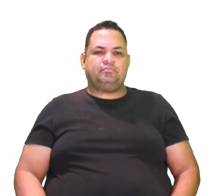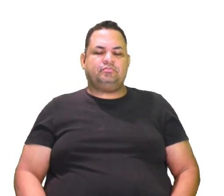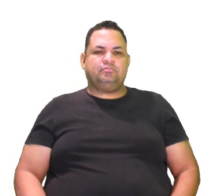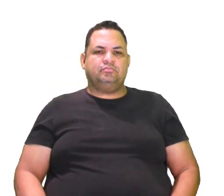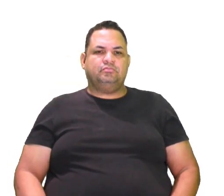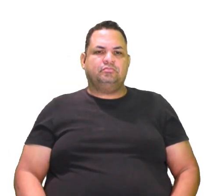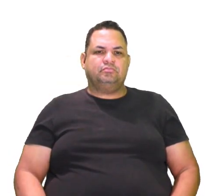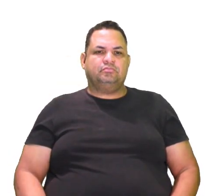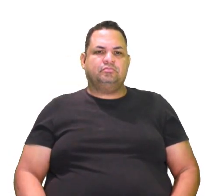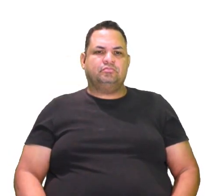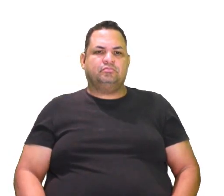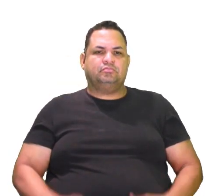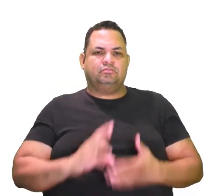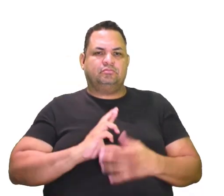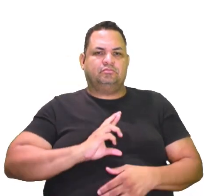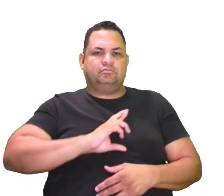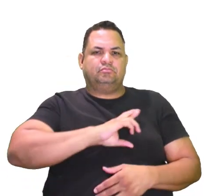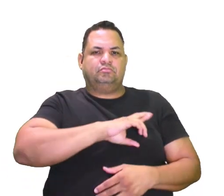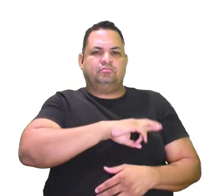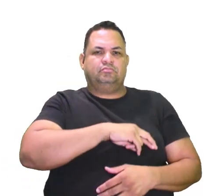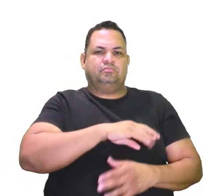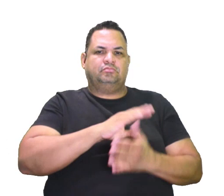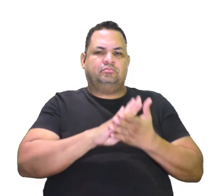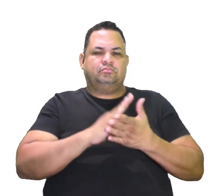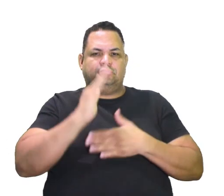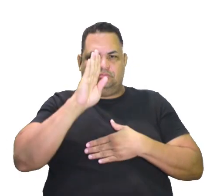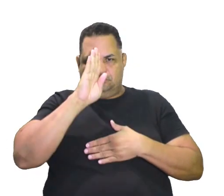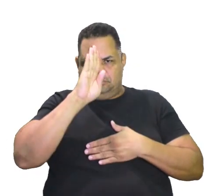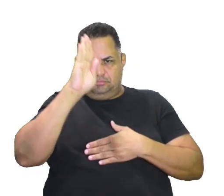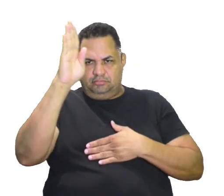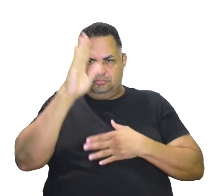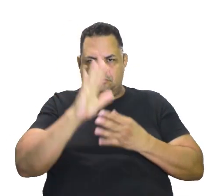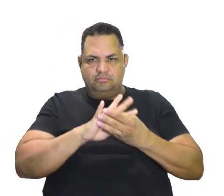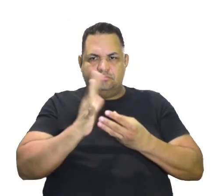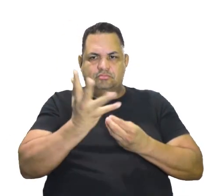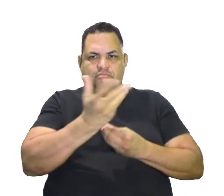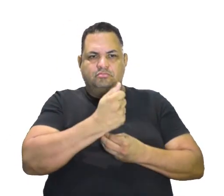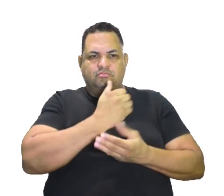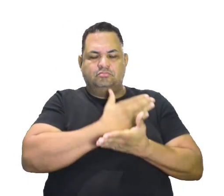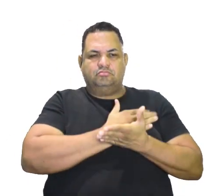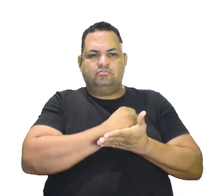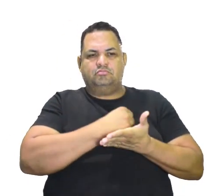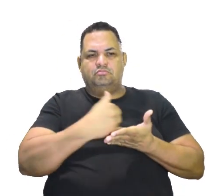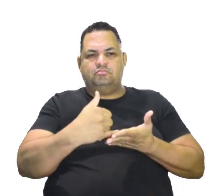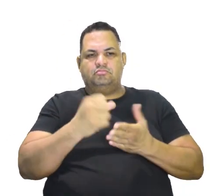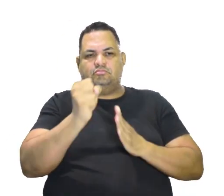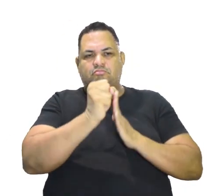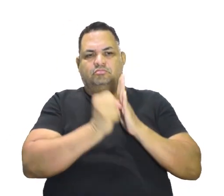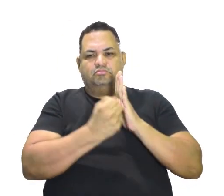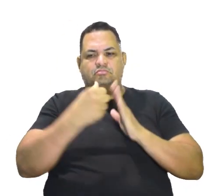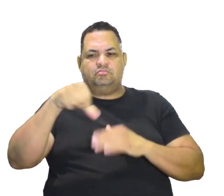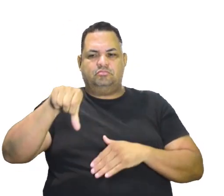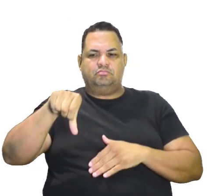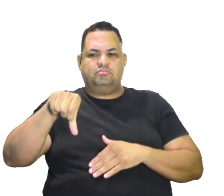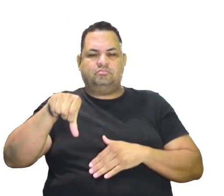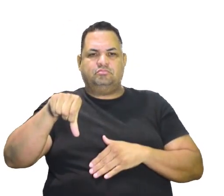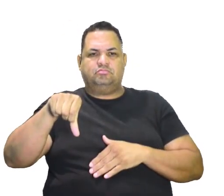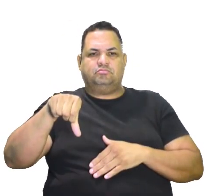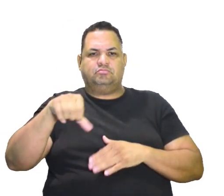seguinte. O romantismo dominou a arte no início do século 19.